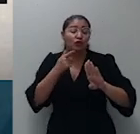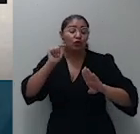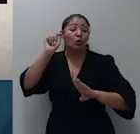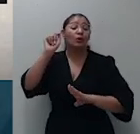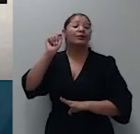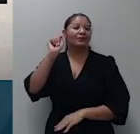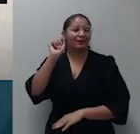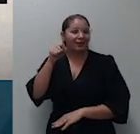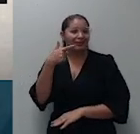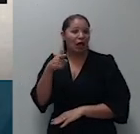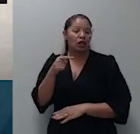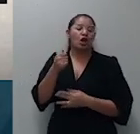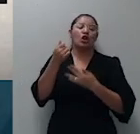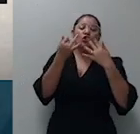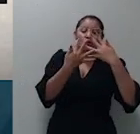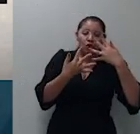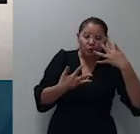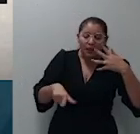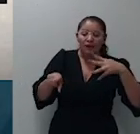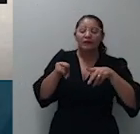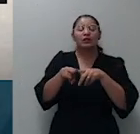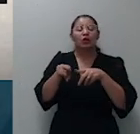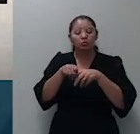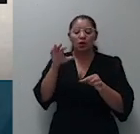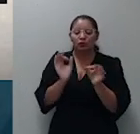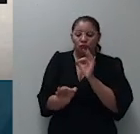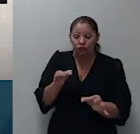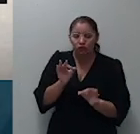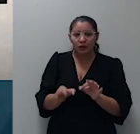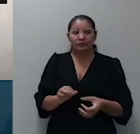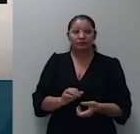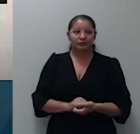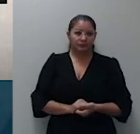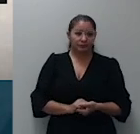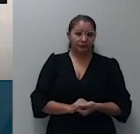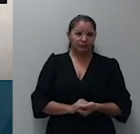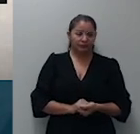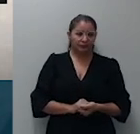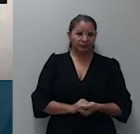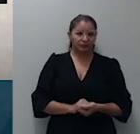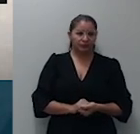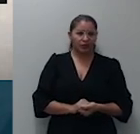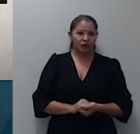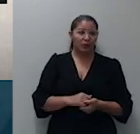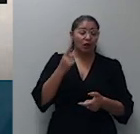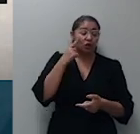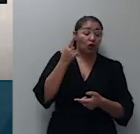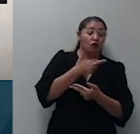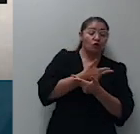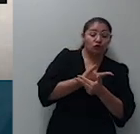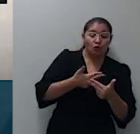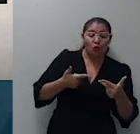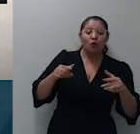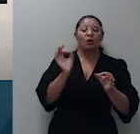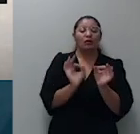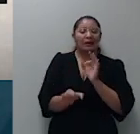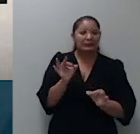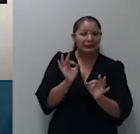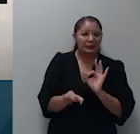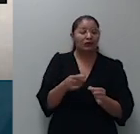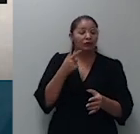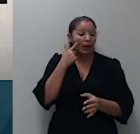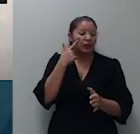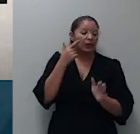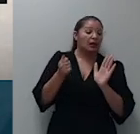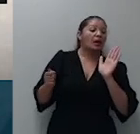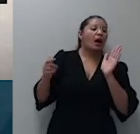fixados no título executivo judicial ofendendo a coisa julgada conforme restou consignado expressamente na própria emenda do